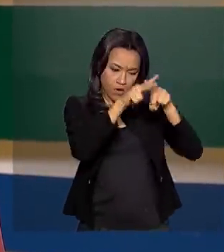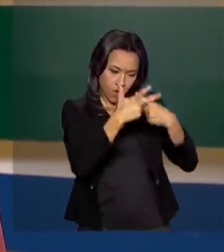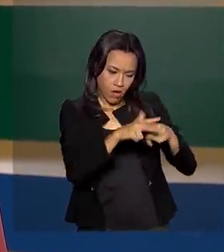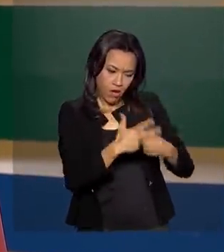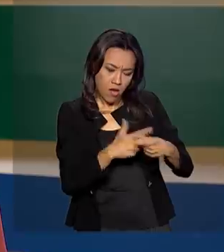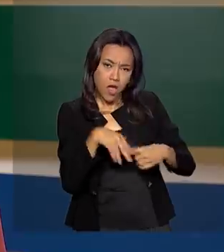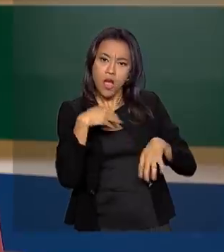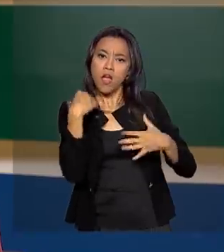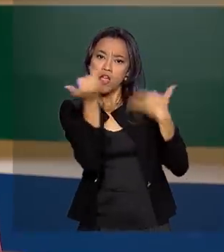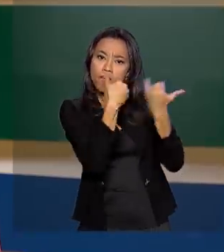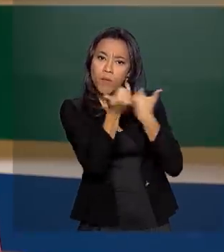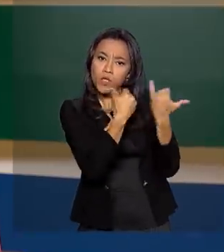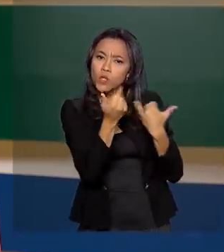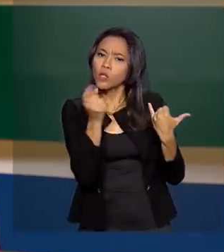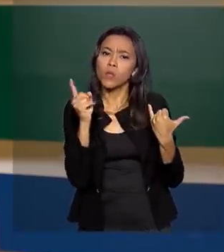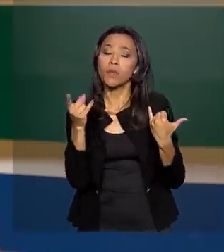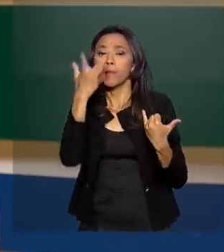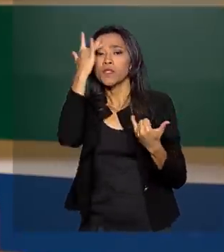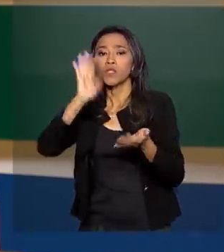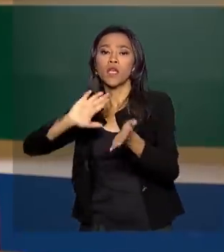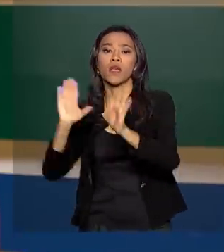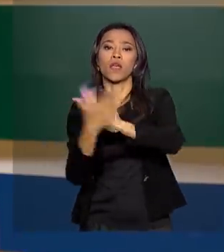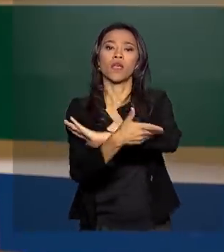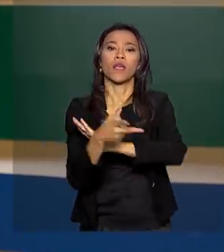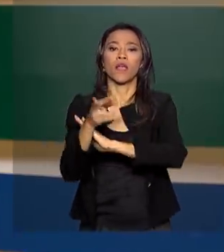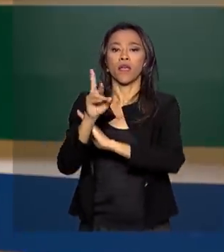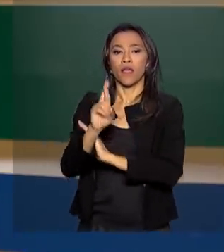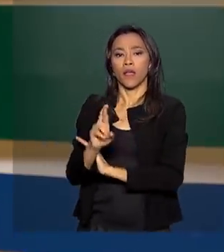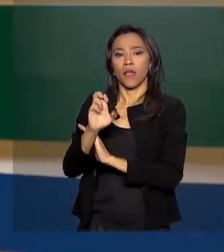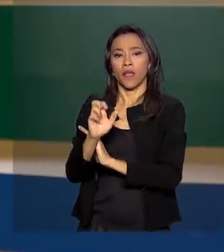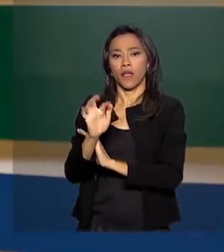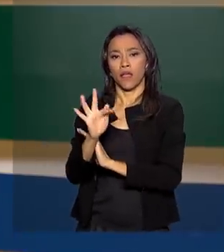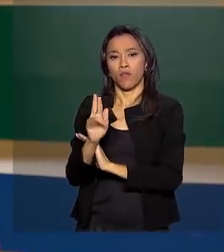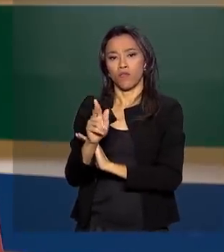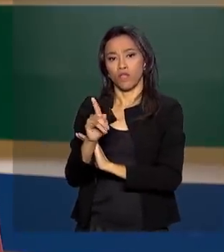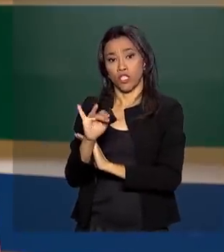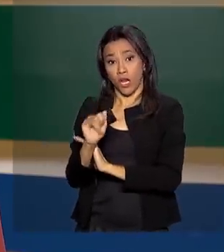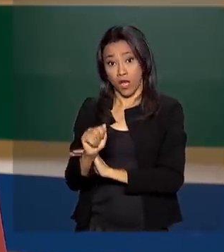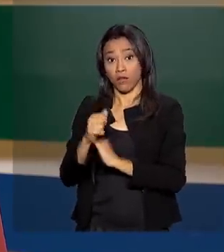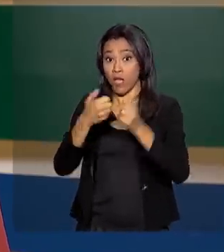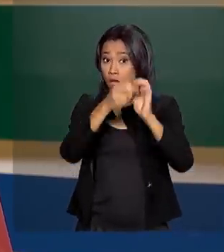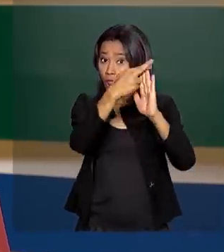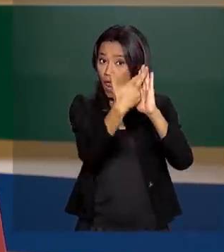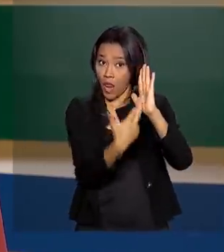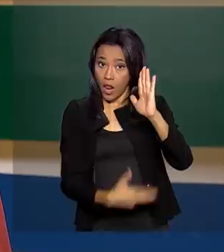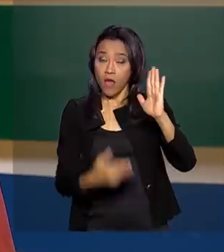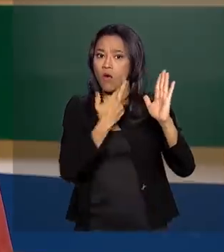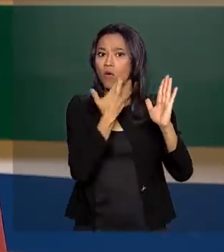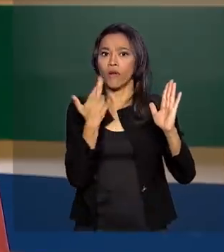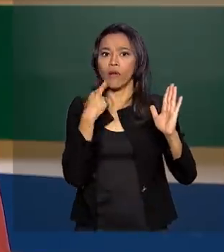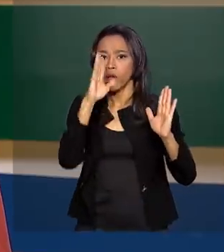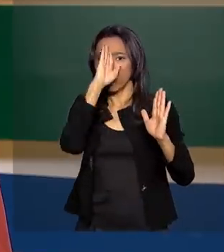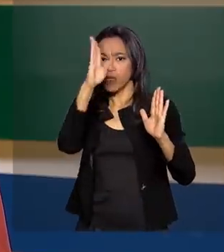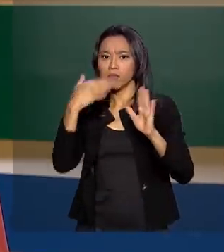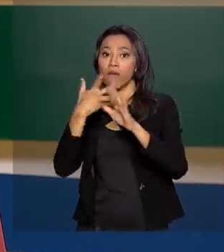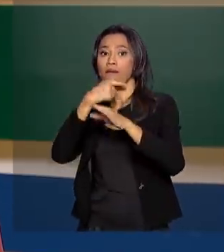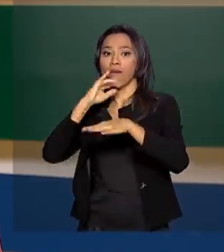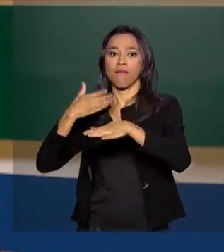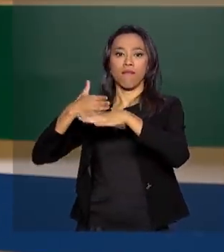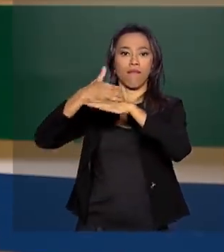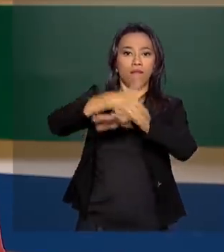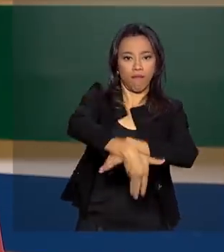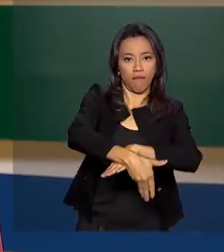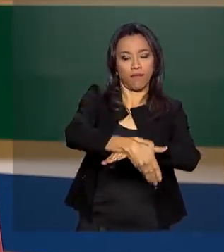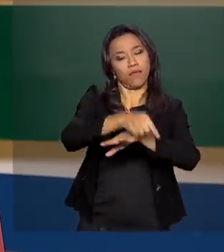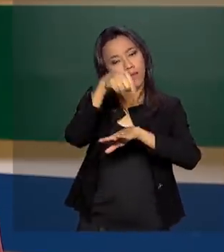sobre refugiados no Brasil. O novo relatório revela, por exemplo, que Roraima é o principal destino de quem solicita